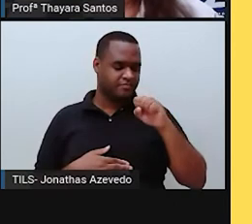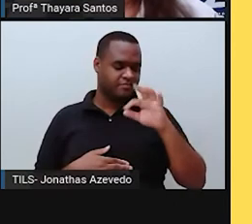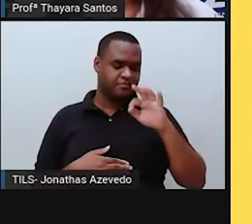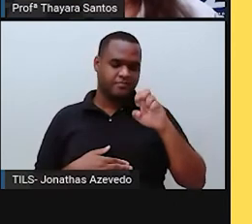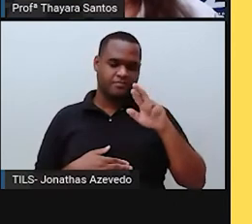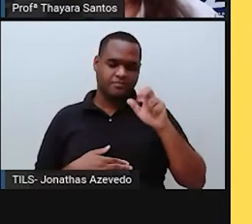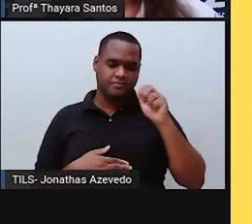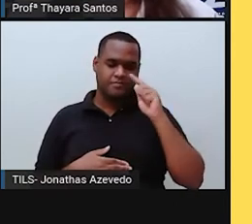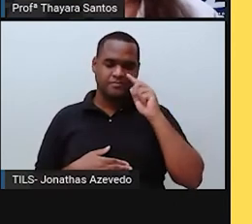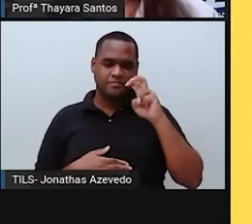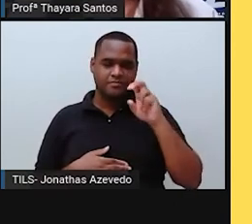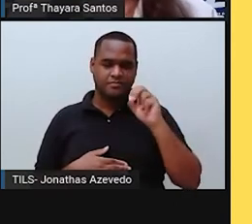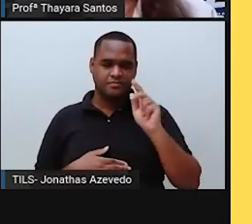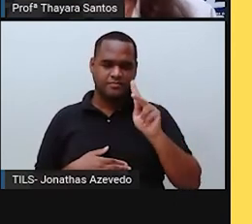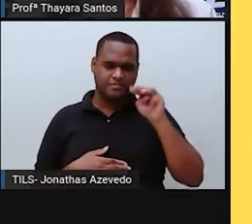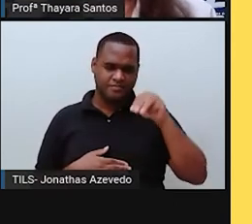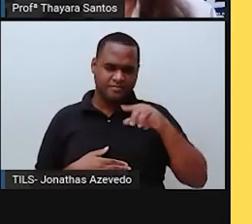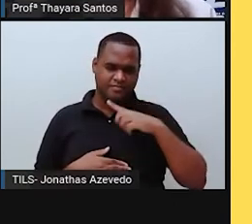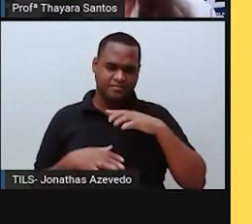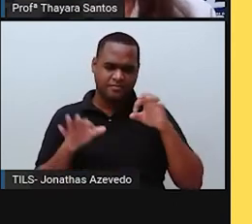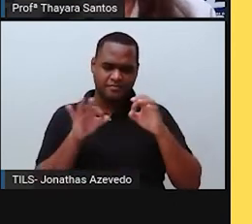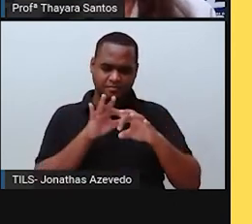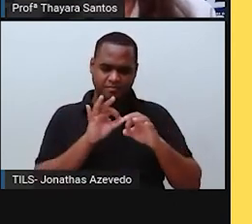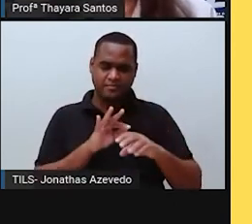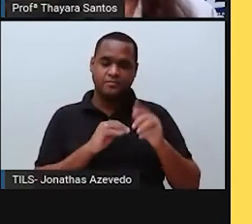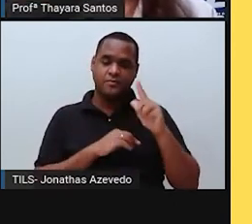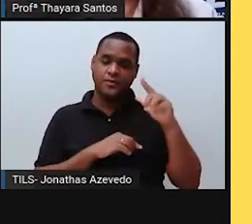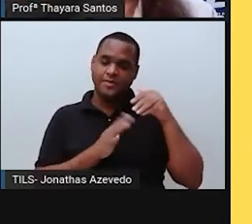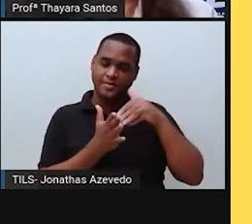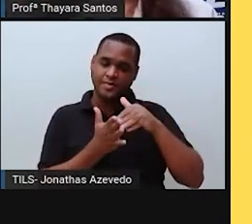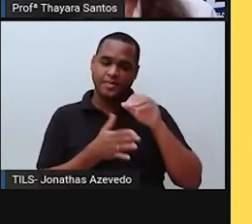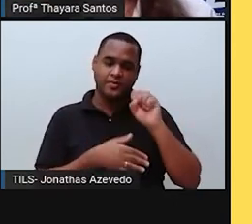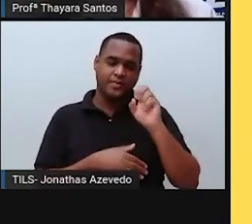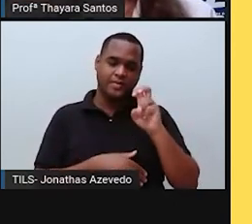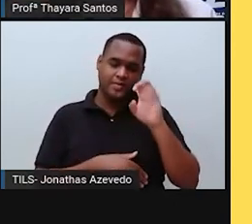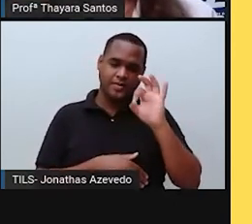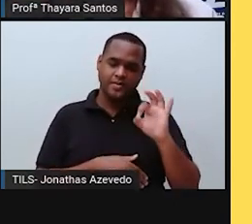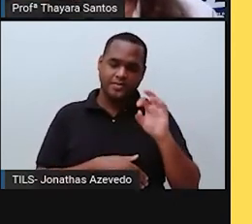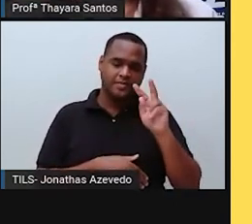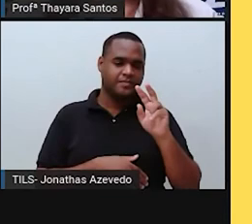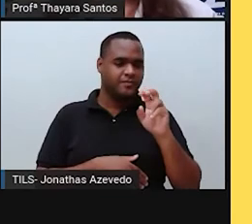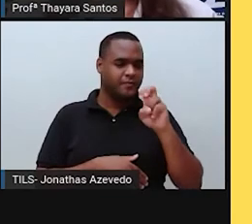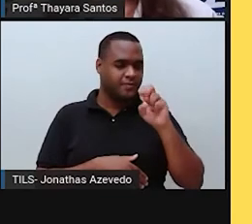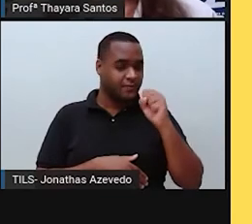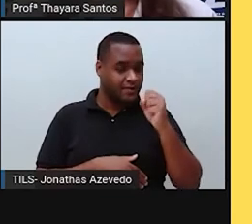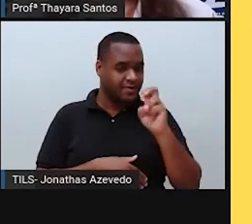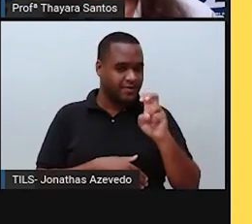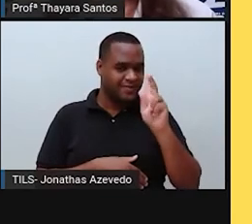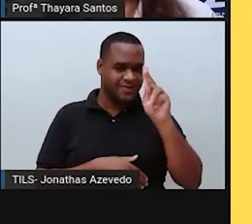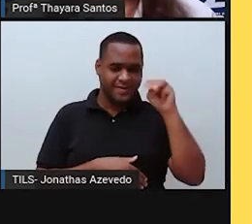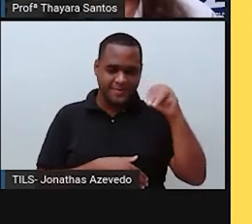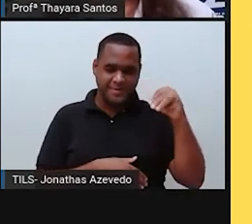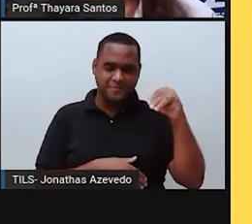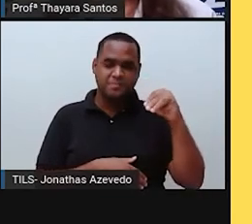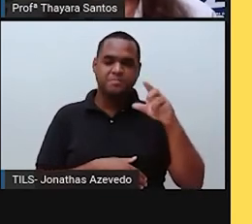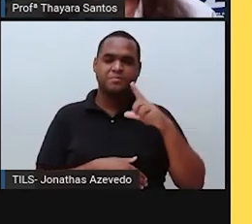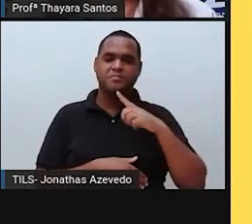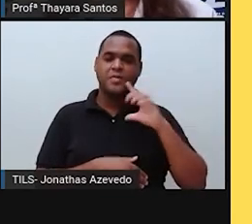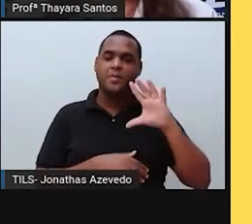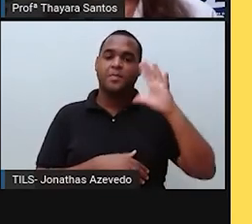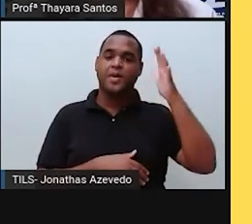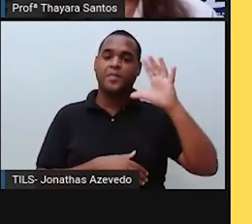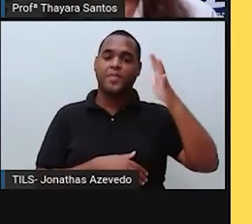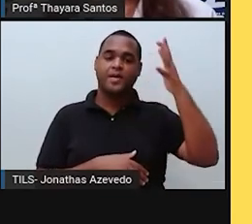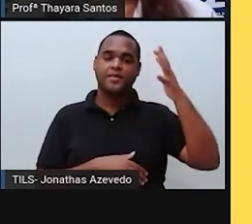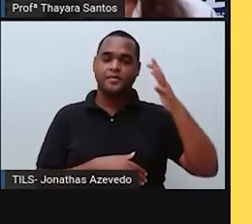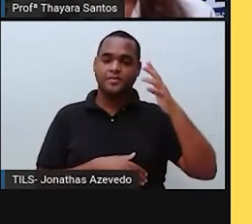quilômetros que acabaram lá na estratosfera até 85 quilômetros. E é lá que ocorrem fenômenos interessantes, como